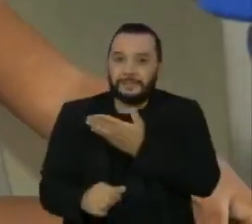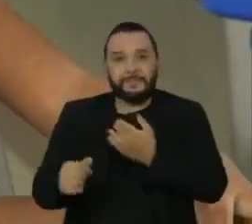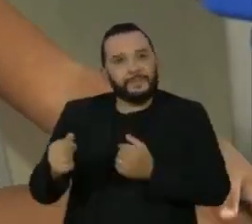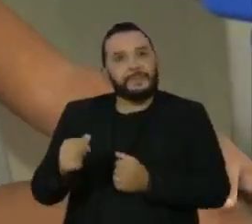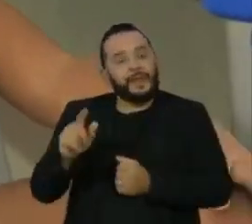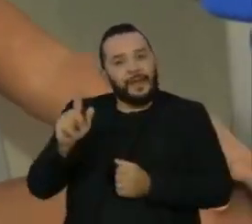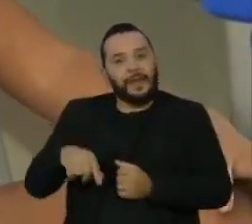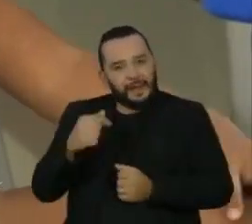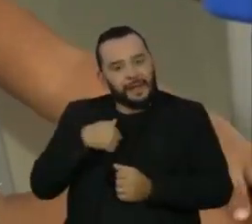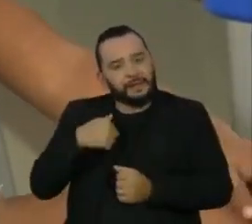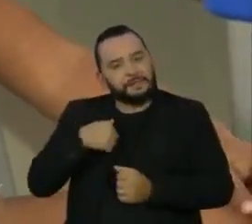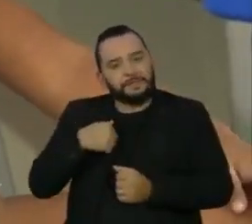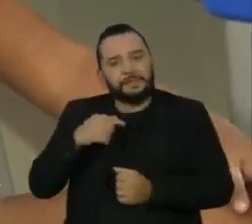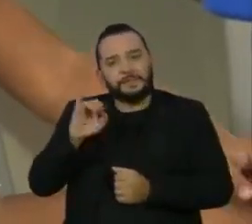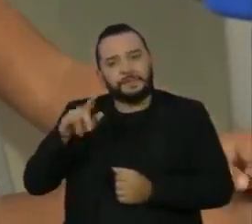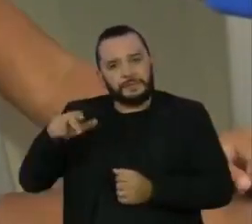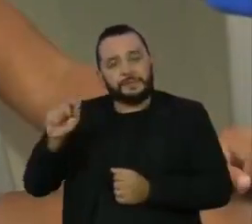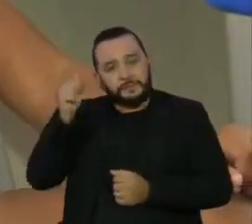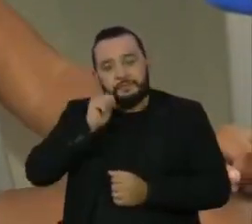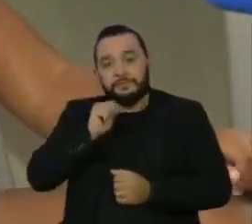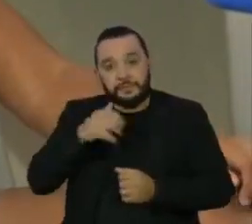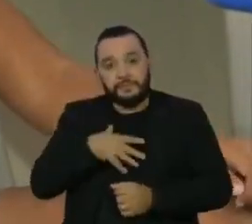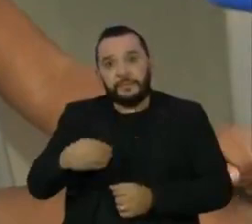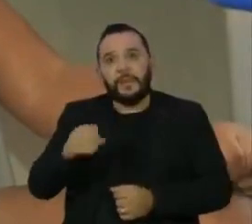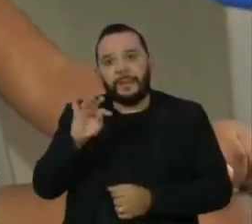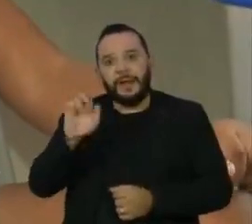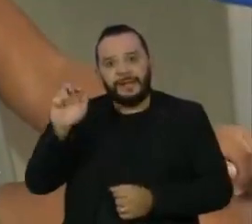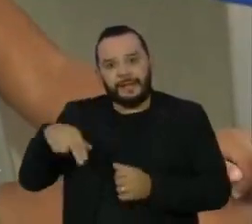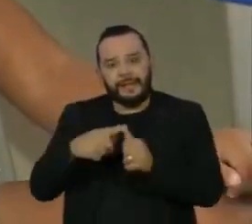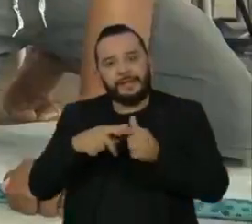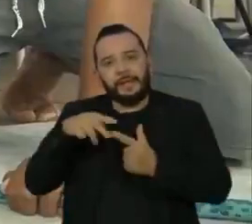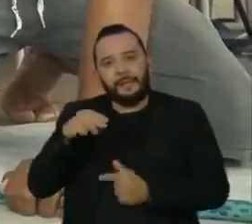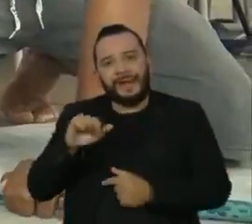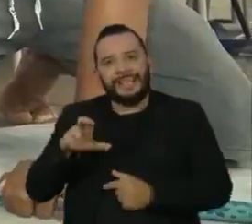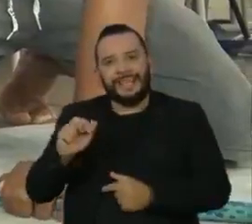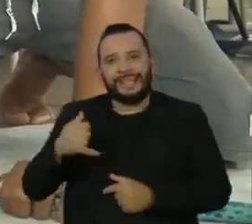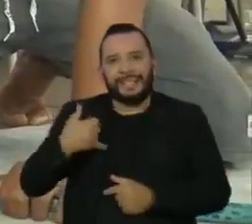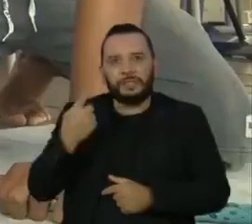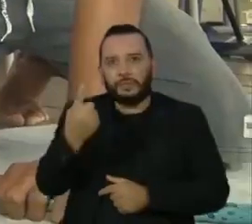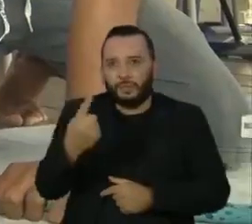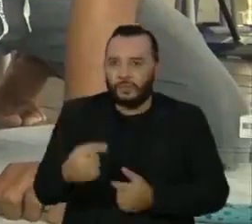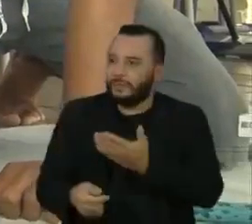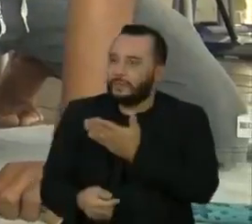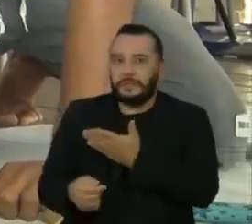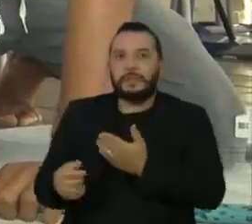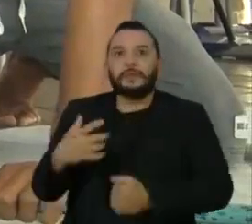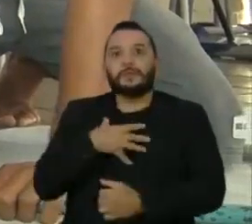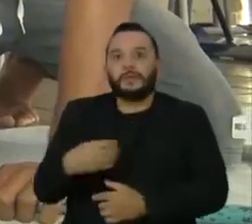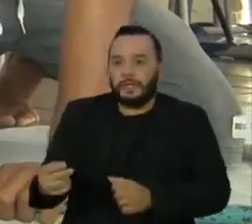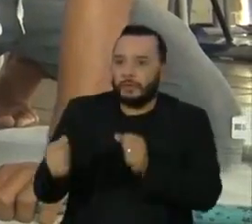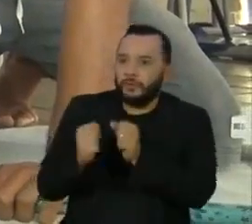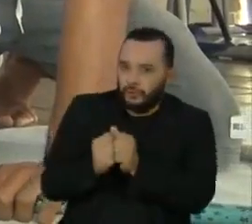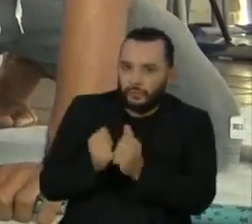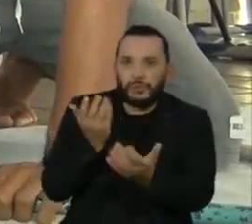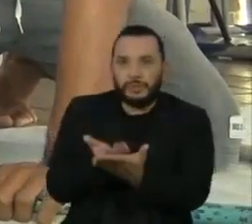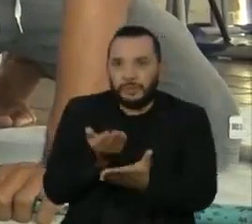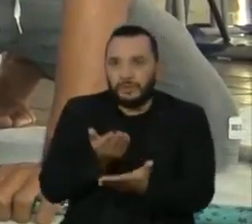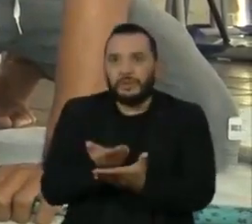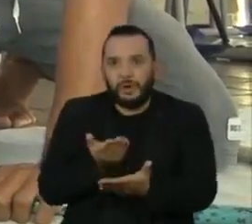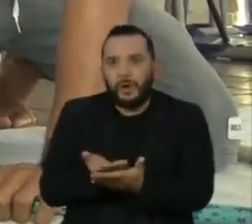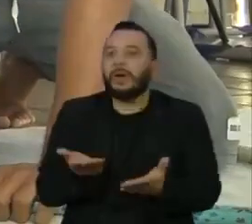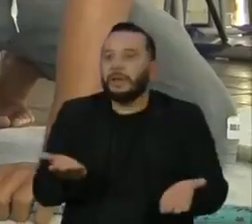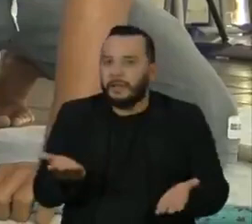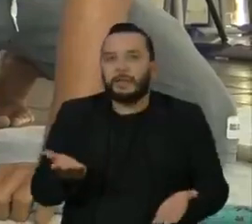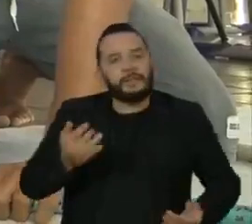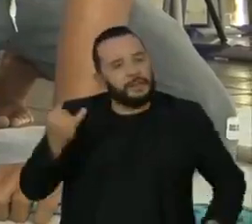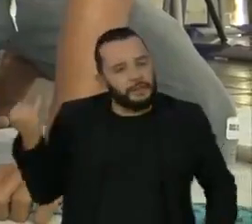mãe do pequeno Brian, de três anos, e da Maria, de apenas um aninho. Poder trazer as crianças para a escola tem